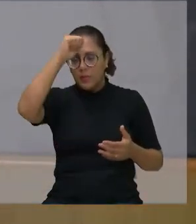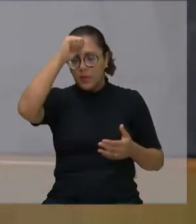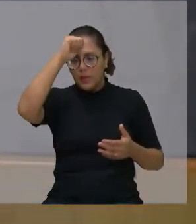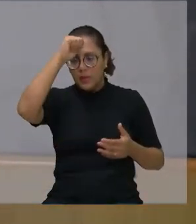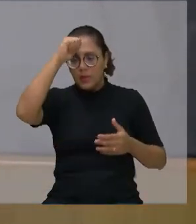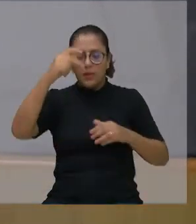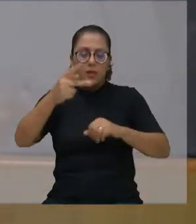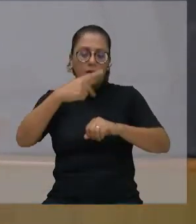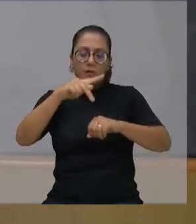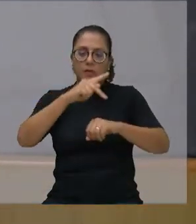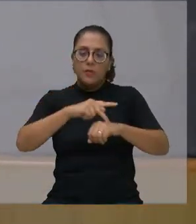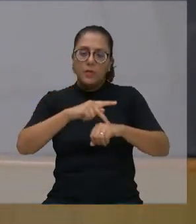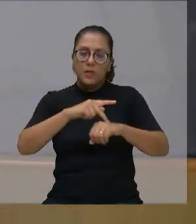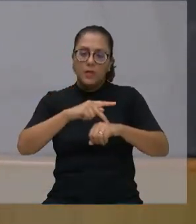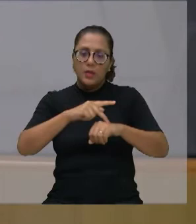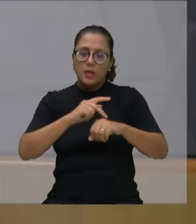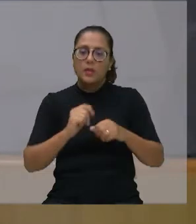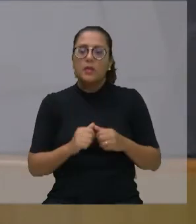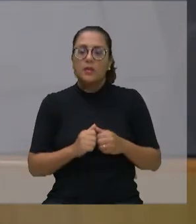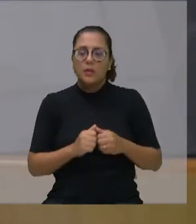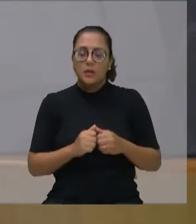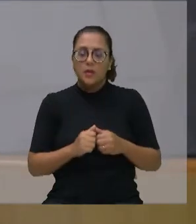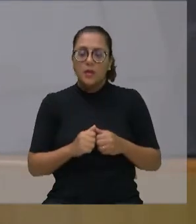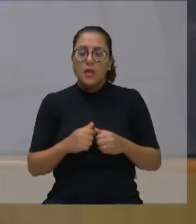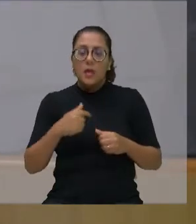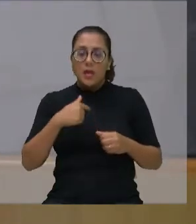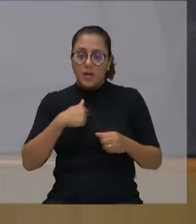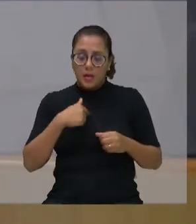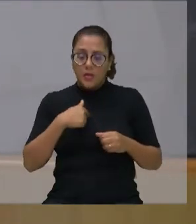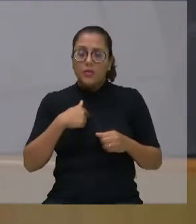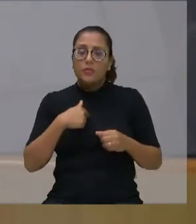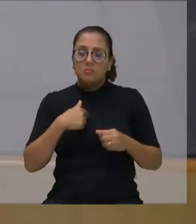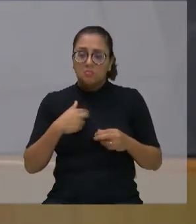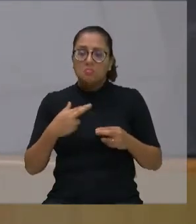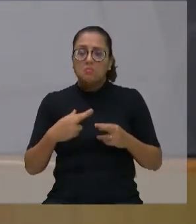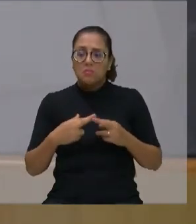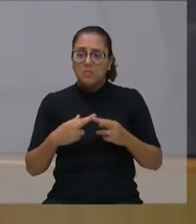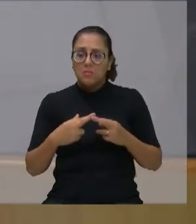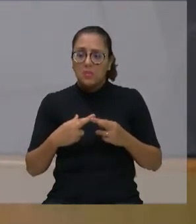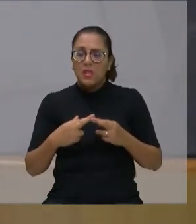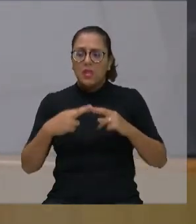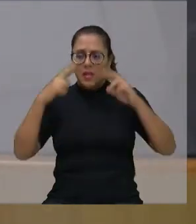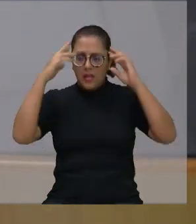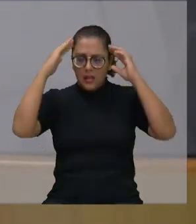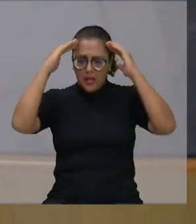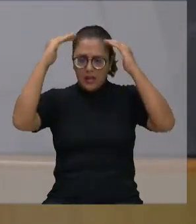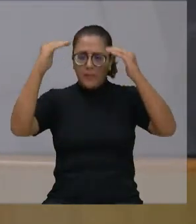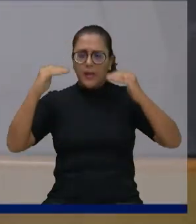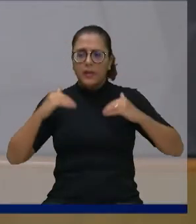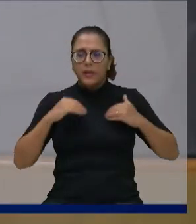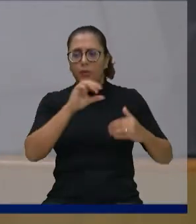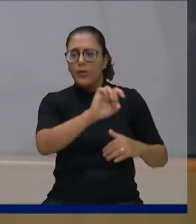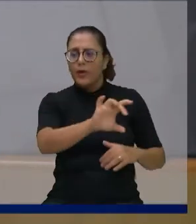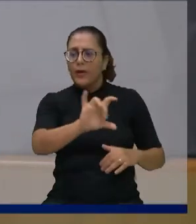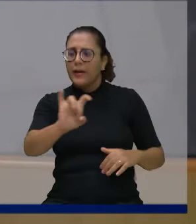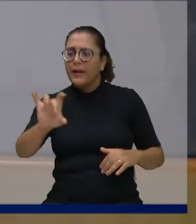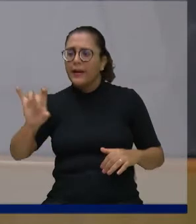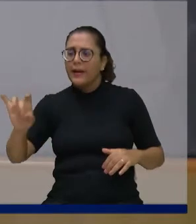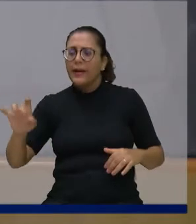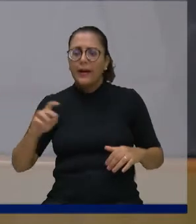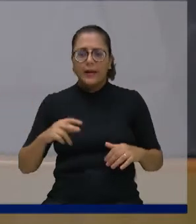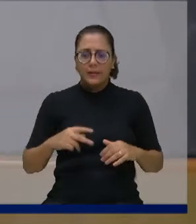Estou vendo aqui, respeitando cada colega parlamentares, vereadores dessa casa, respeitando cada um,